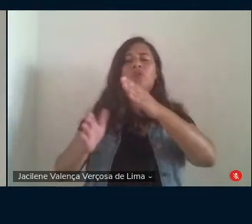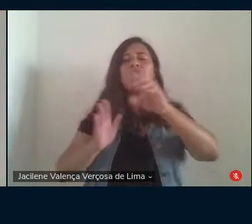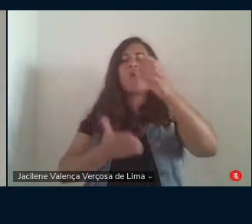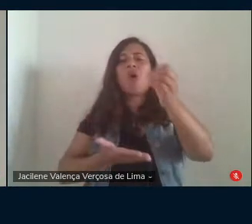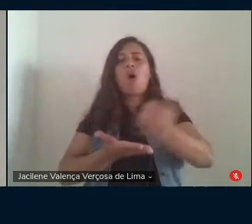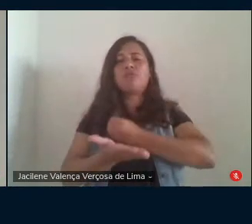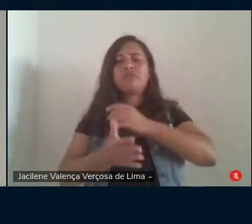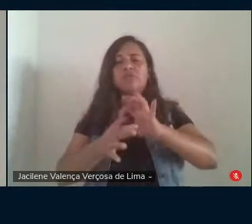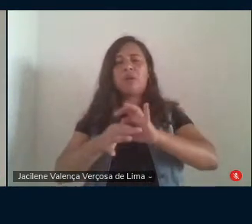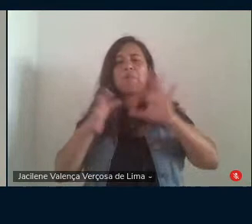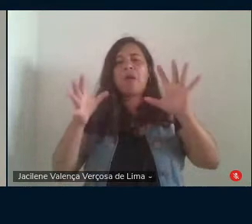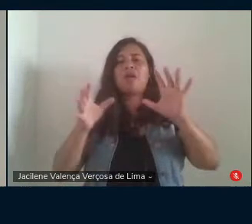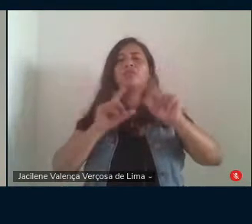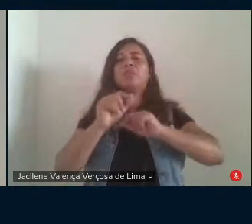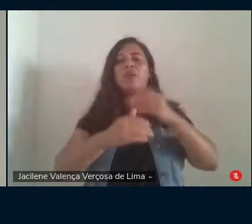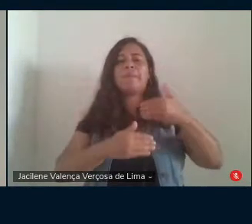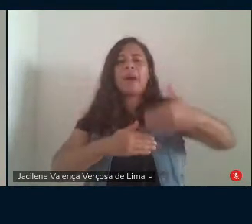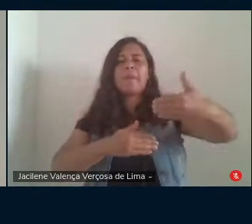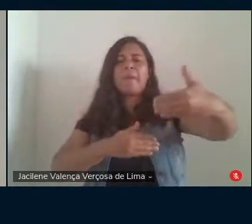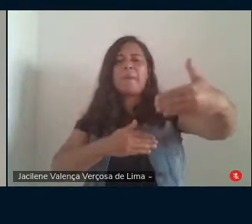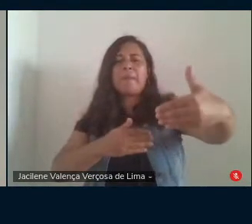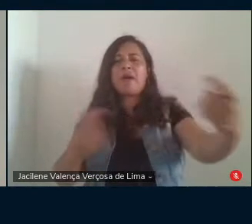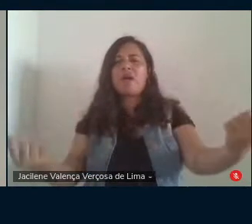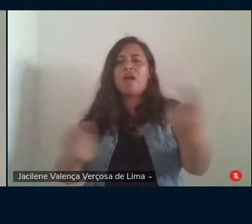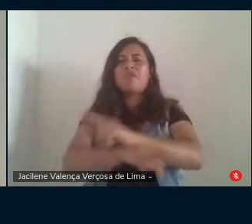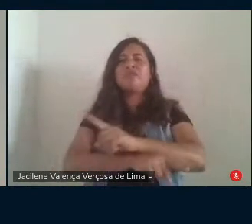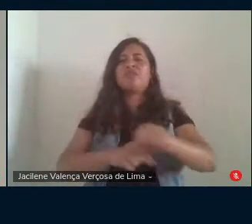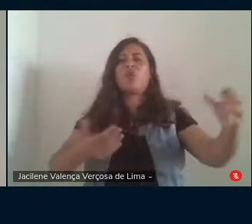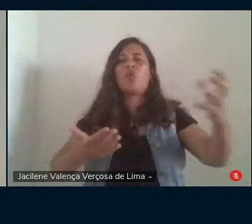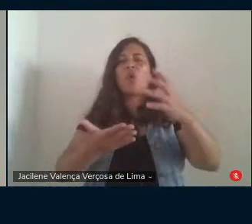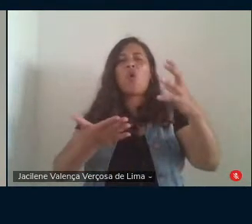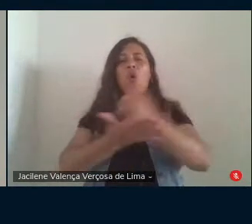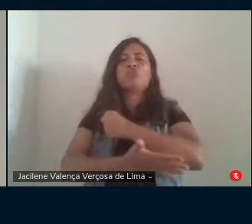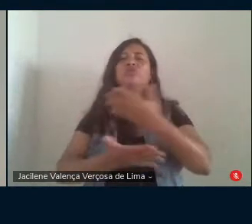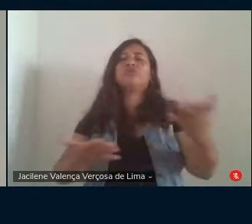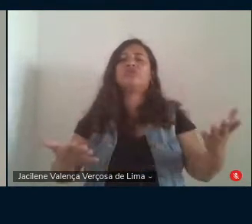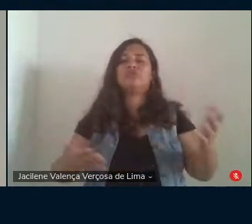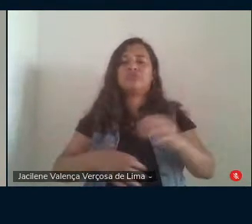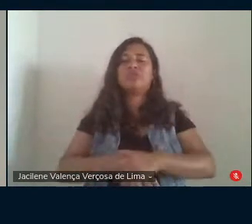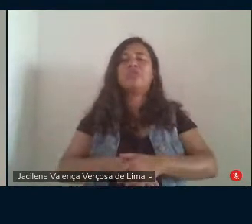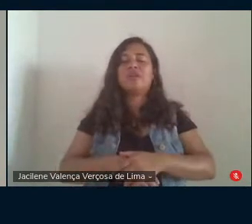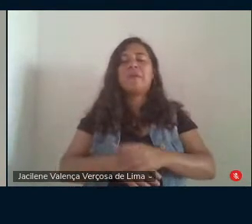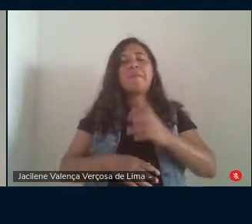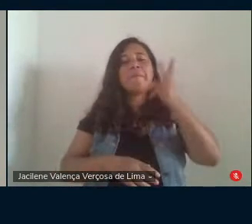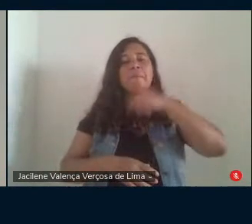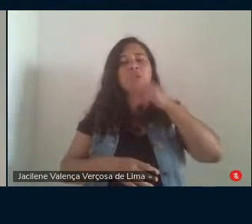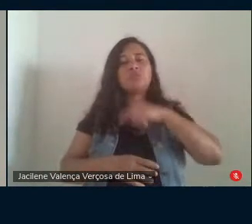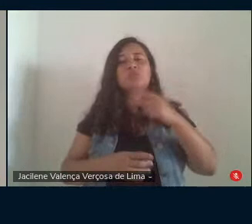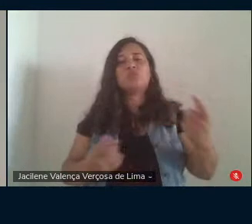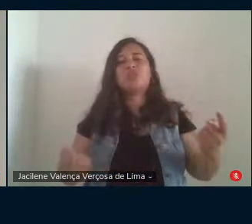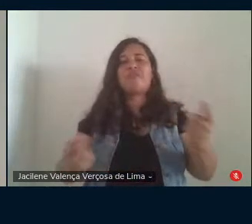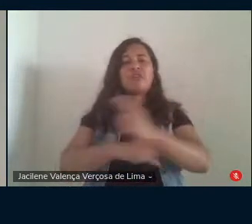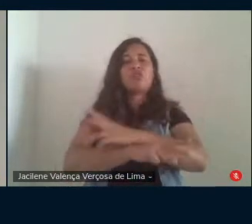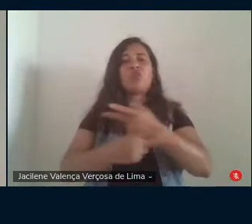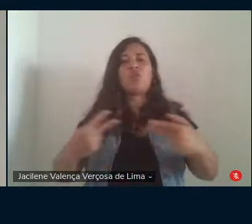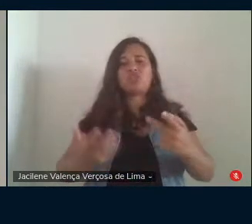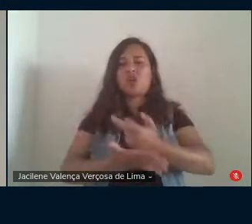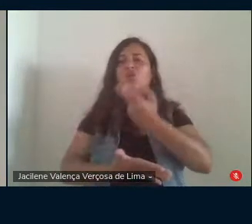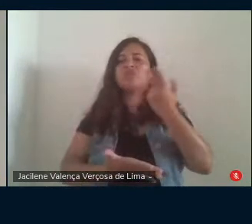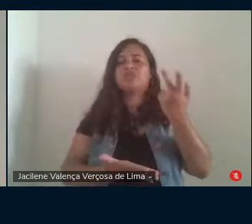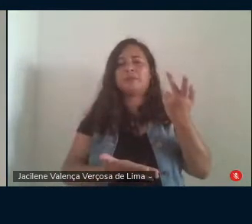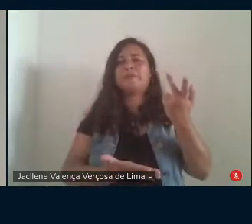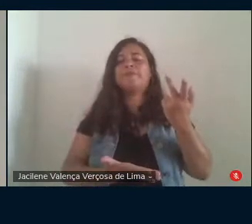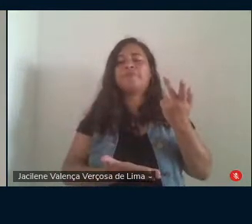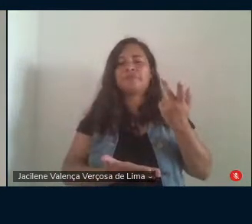aberto para o avanço da reversão de conquistas mesmo que as versões para os fatos ocorridos não sejam